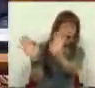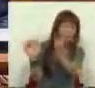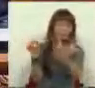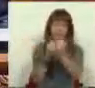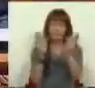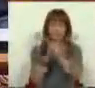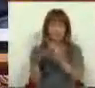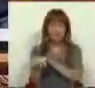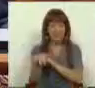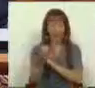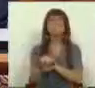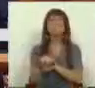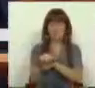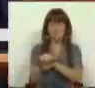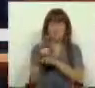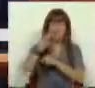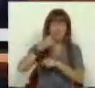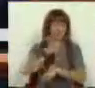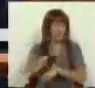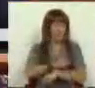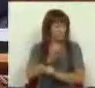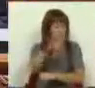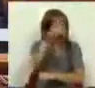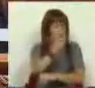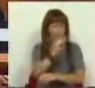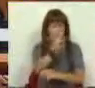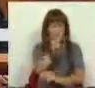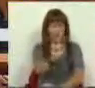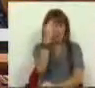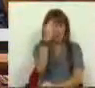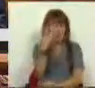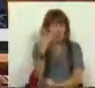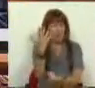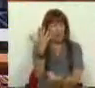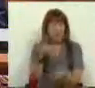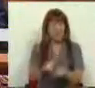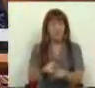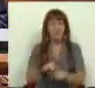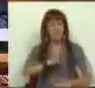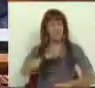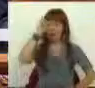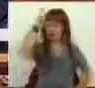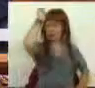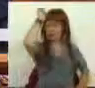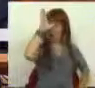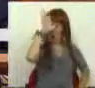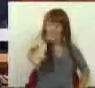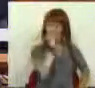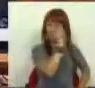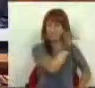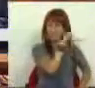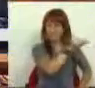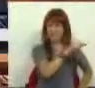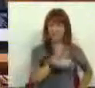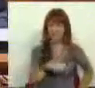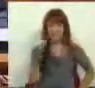toda esta situação de incompetência governativa na região autónoma da Madeira e de prepotência do Governo